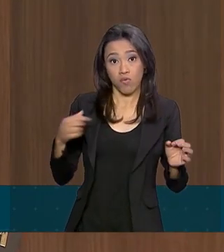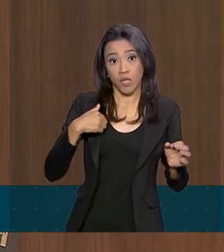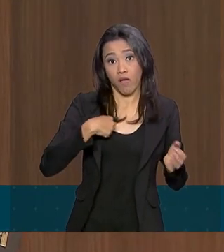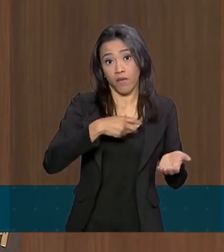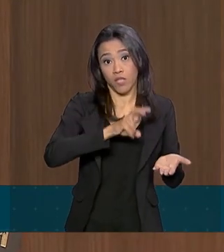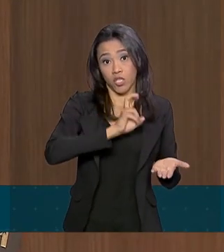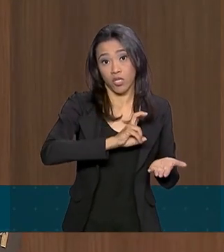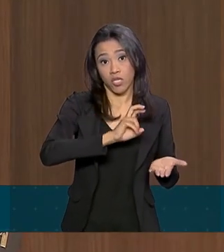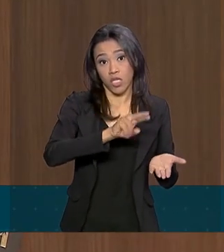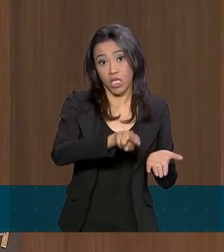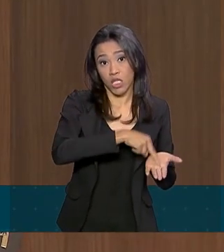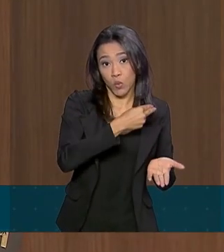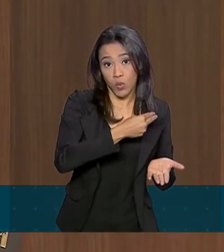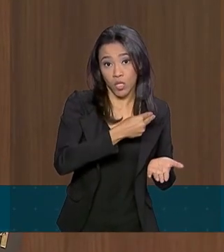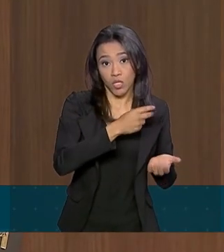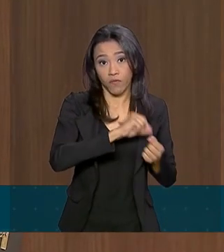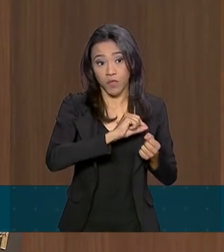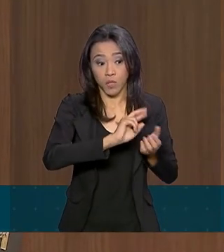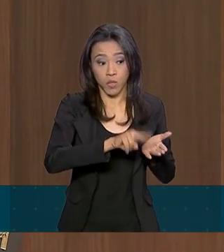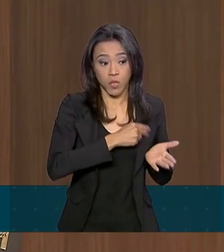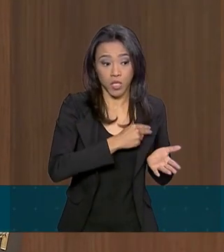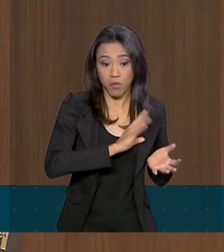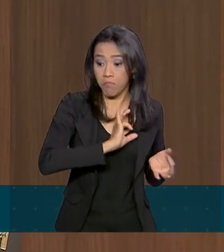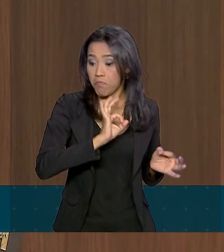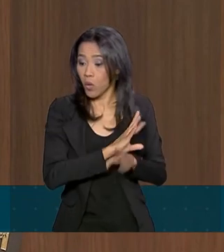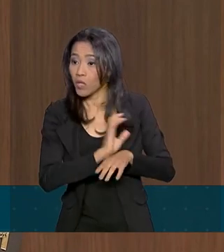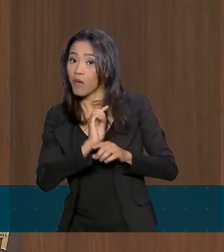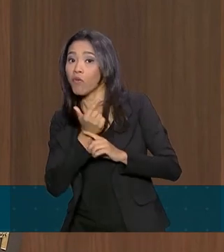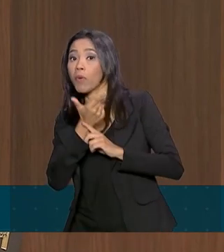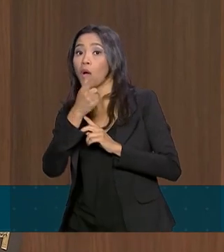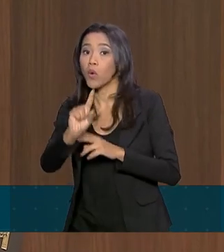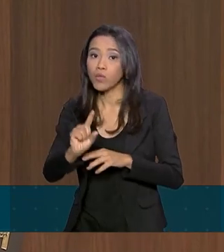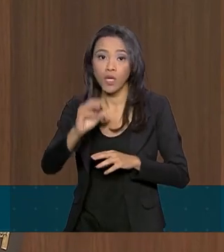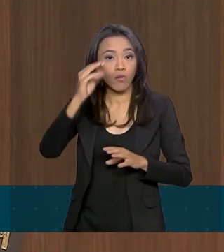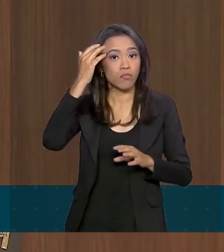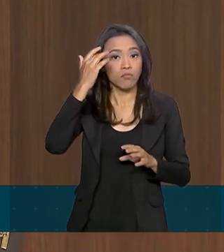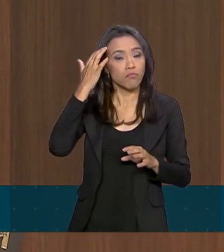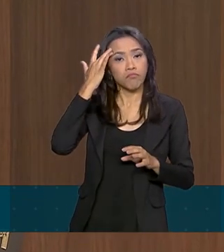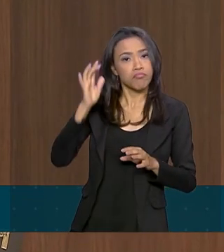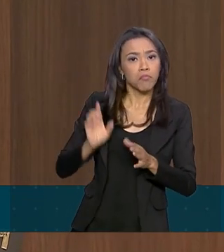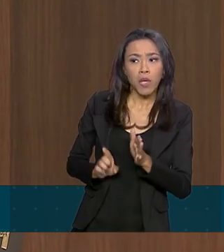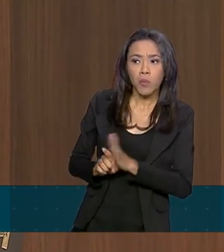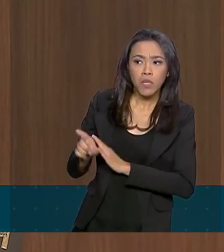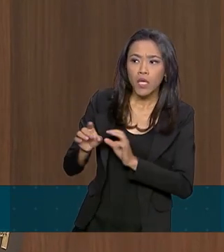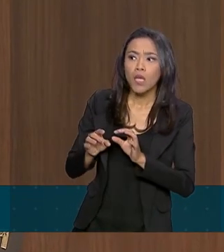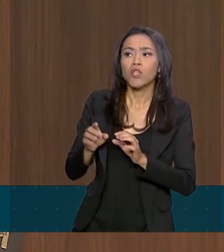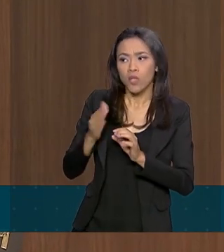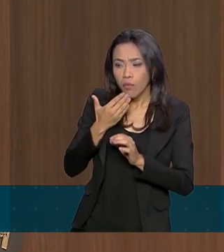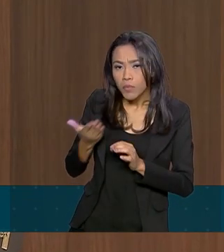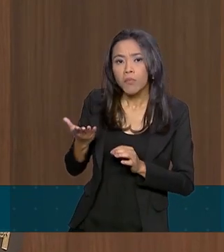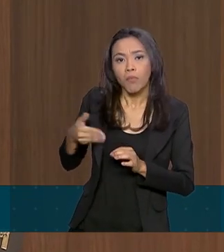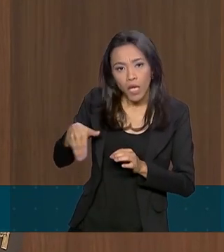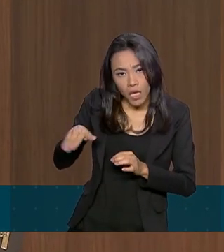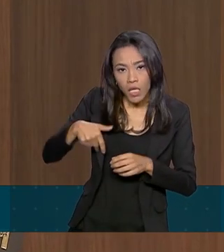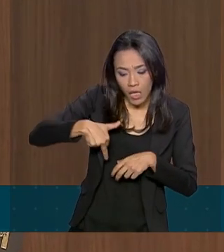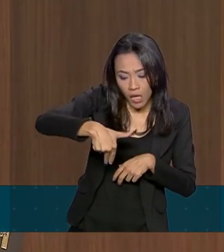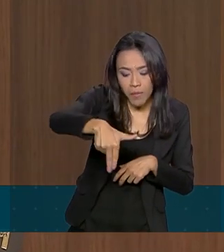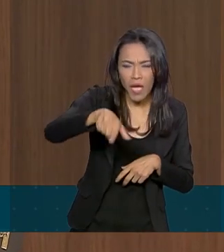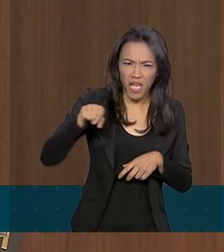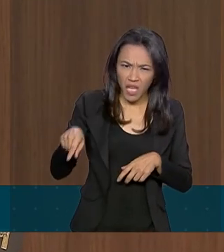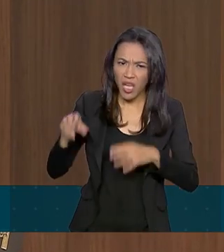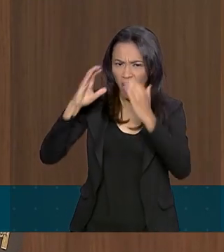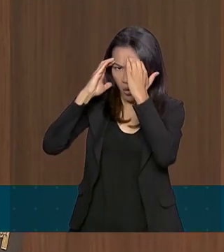difícil para mim dizer quanto que ele caminhou. Mas, com certeza, quando eu passar, eu vou saber. Agora, ele é bastante obediente. Você